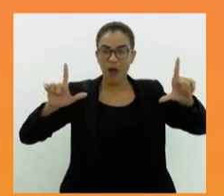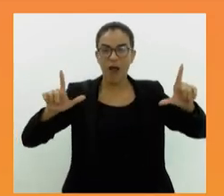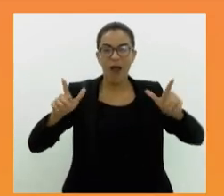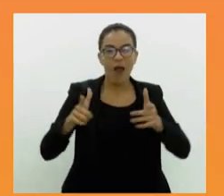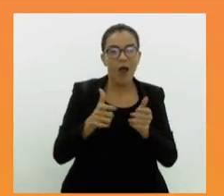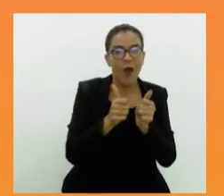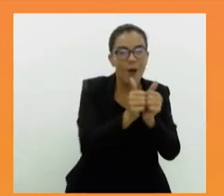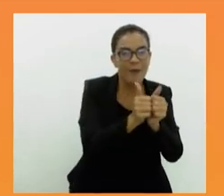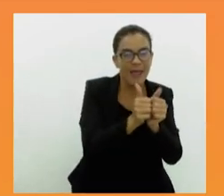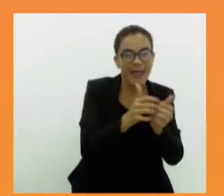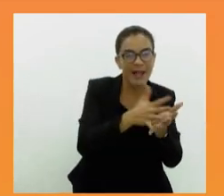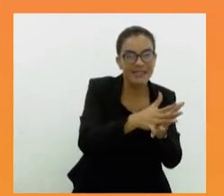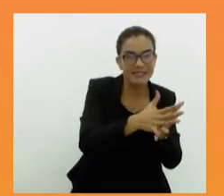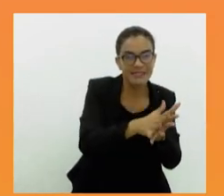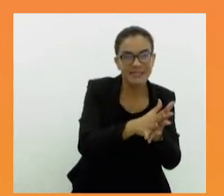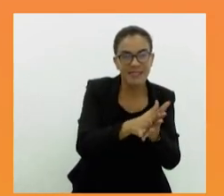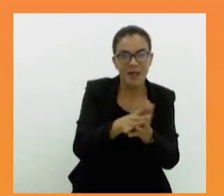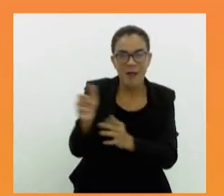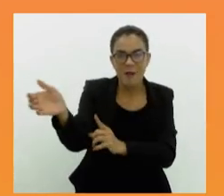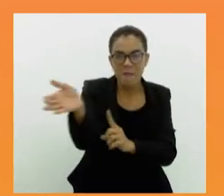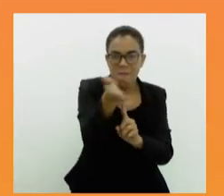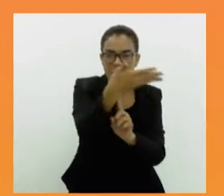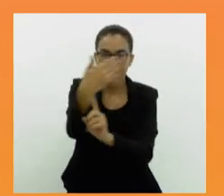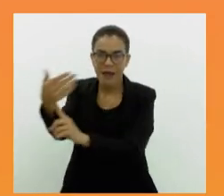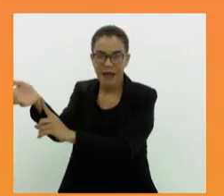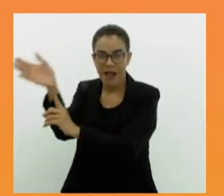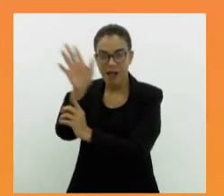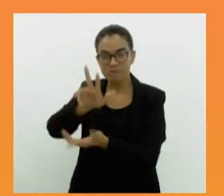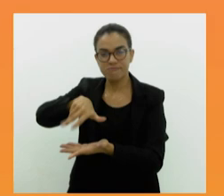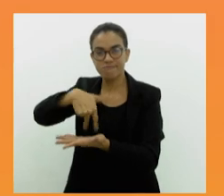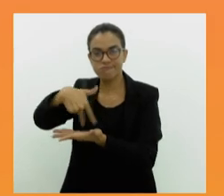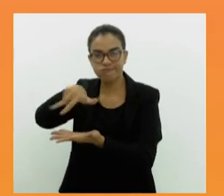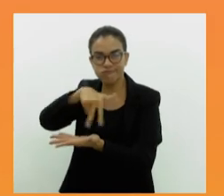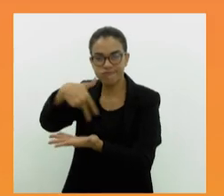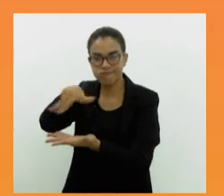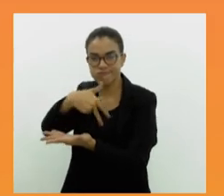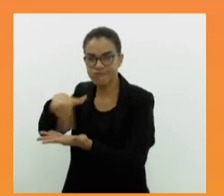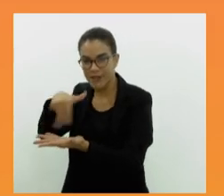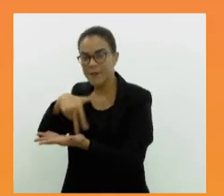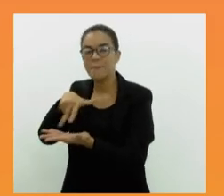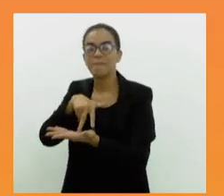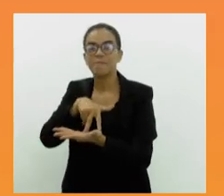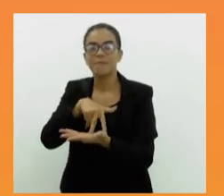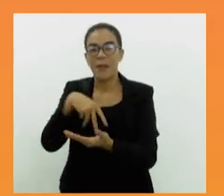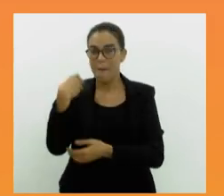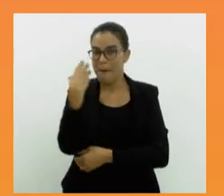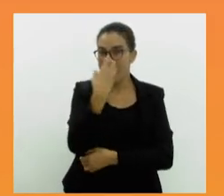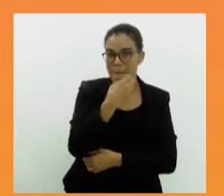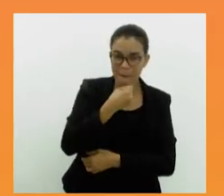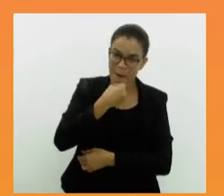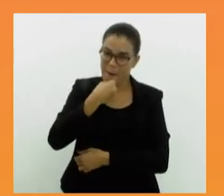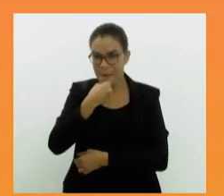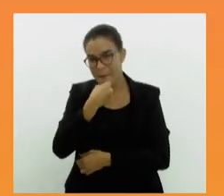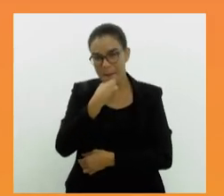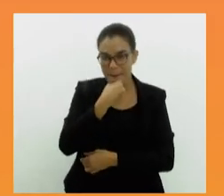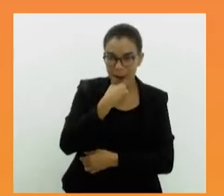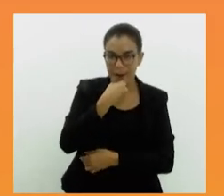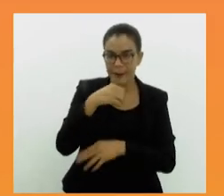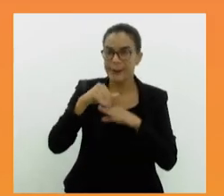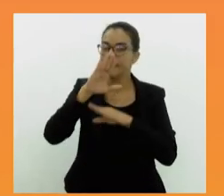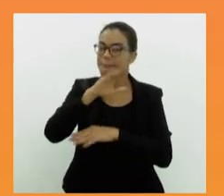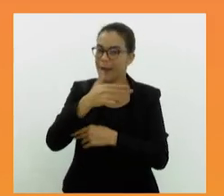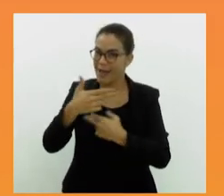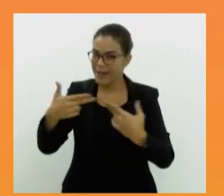bambas, porta-bandeiras, passistas, intérpretes e, às vezes, isso tudo e mais alguma